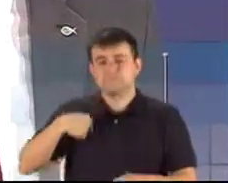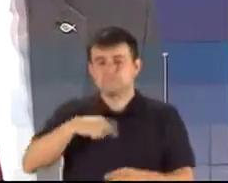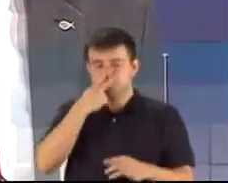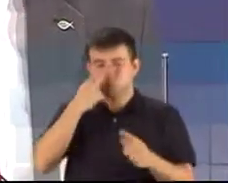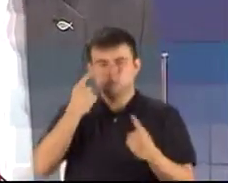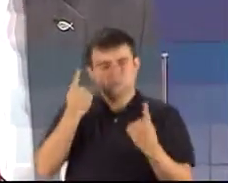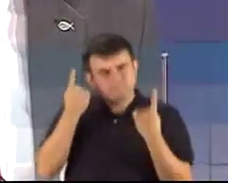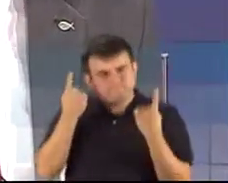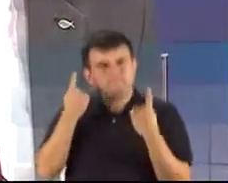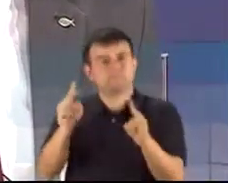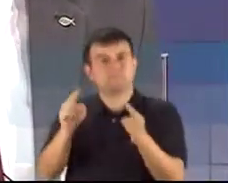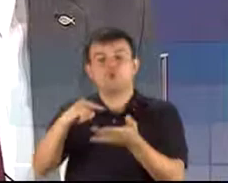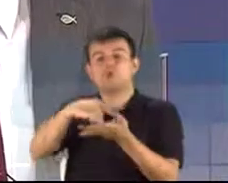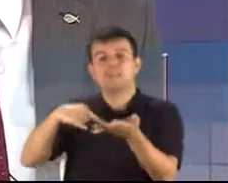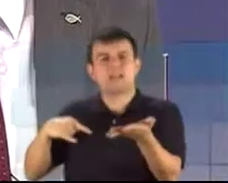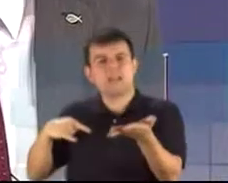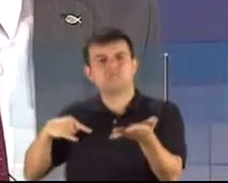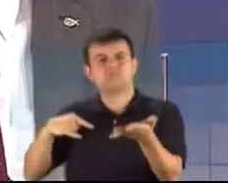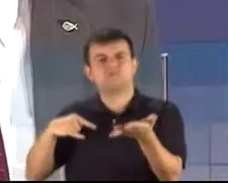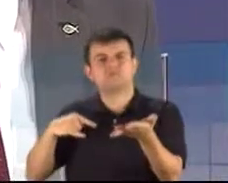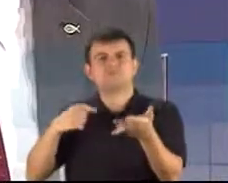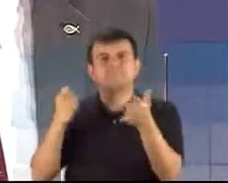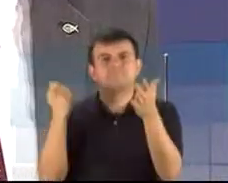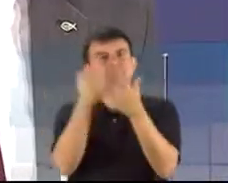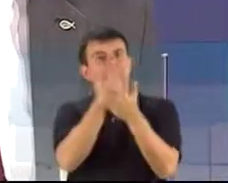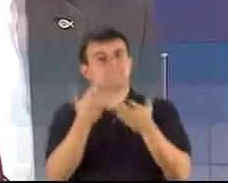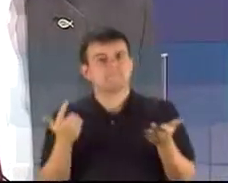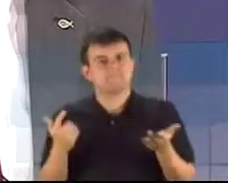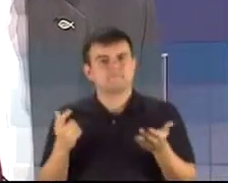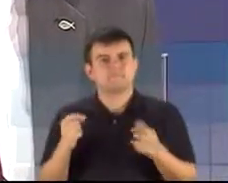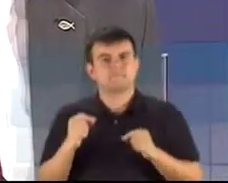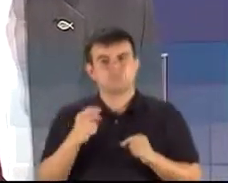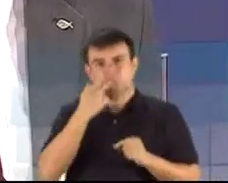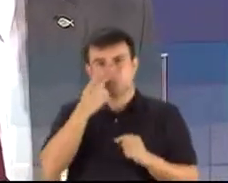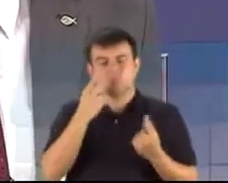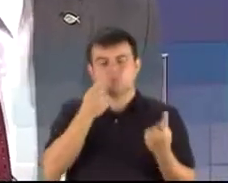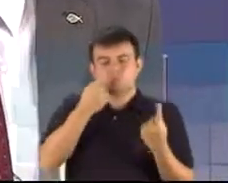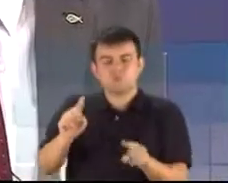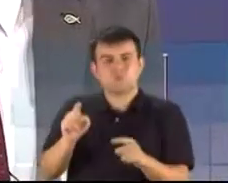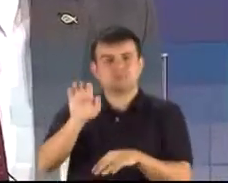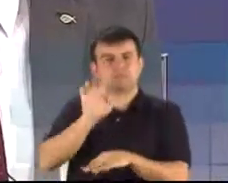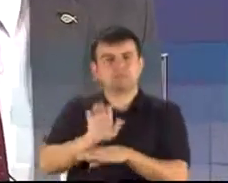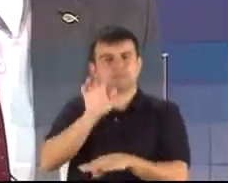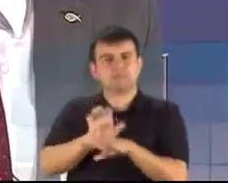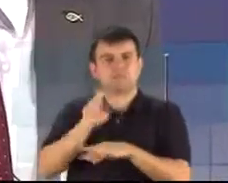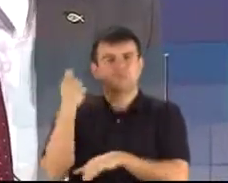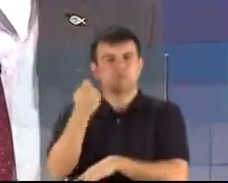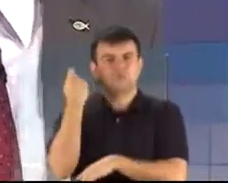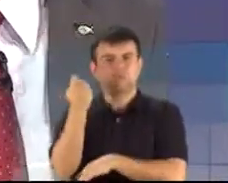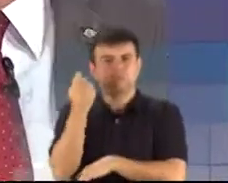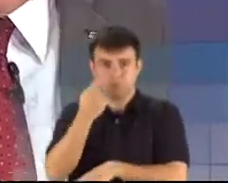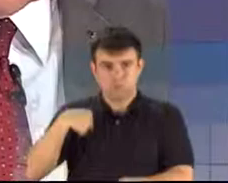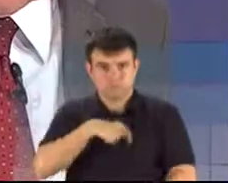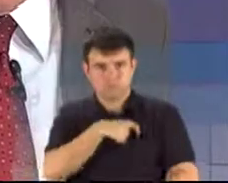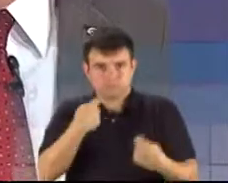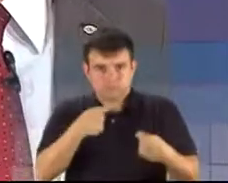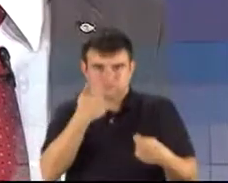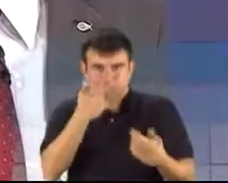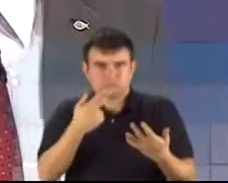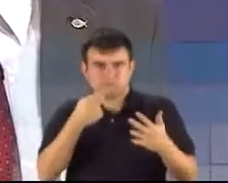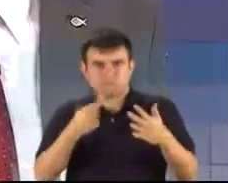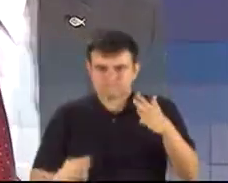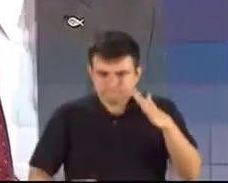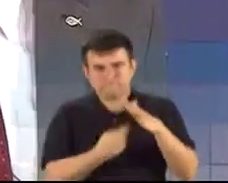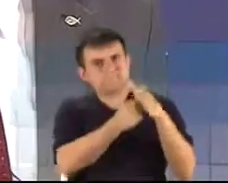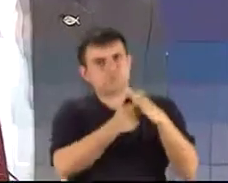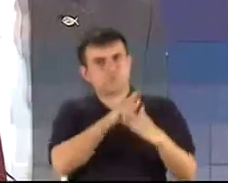a esse contrato, que é um contrato leonino contra o Estado do Rio Grande do Sul? Você não acha que nós temos que exigir do governo